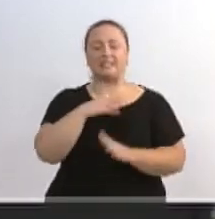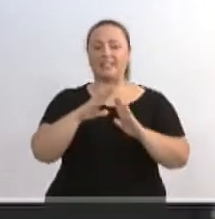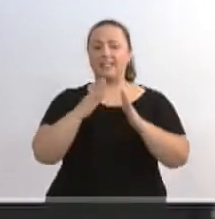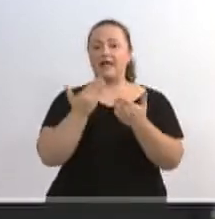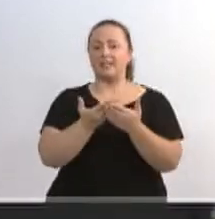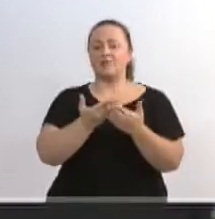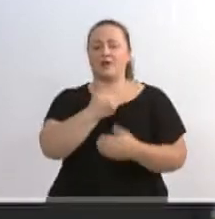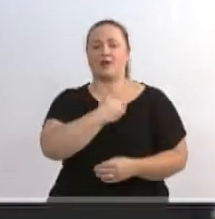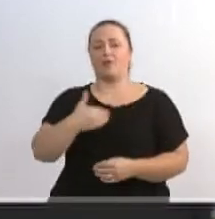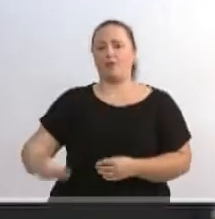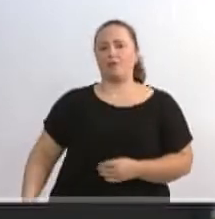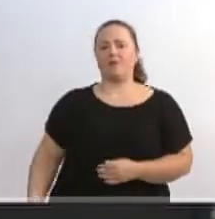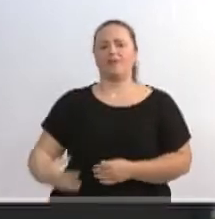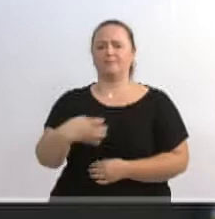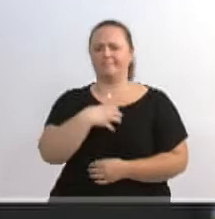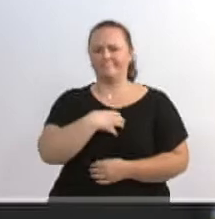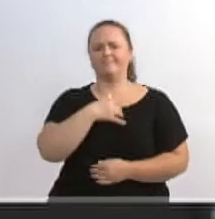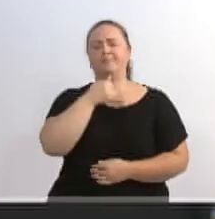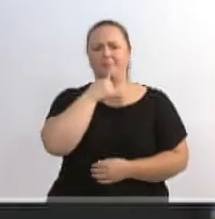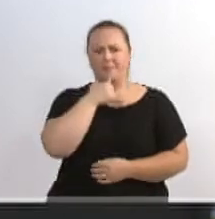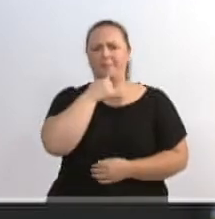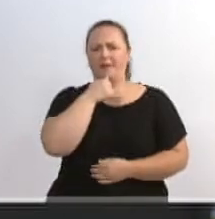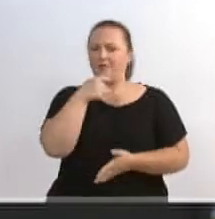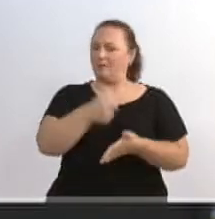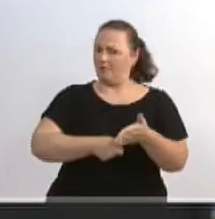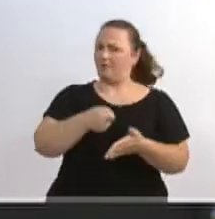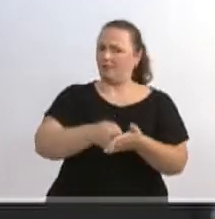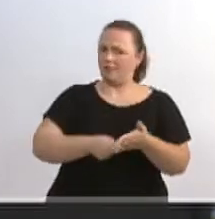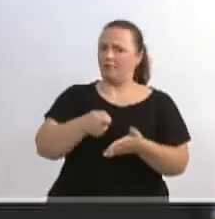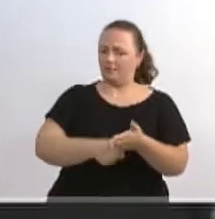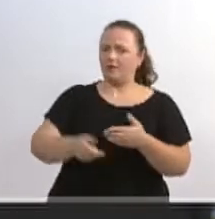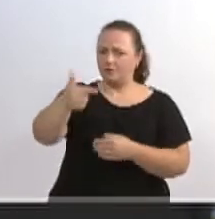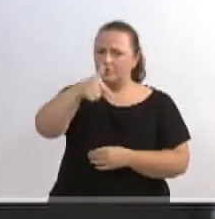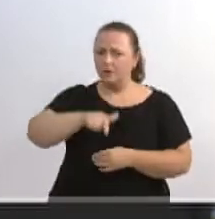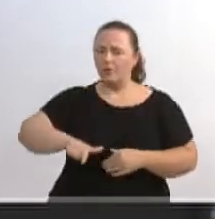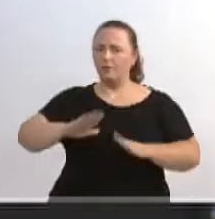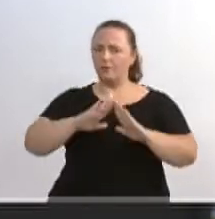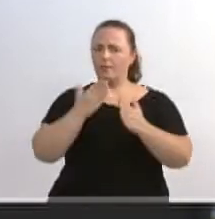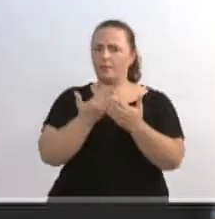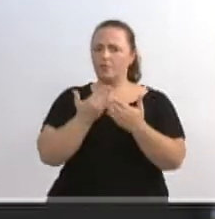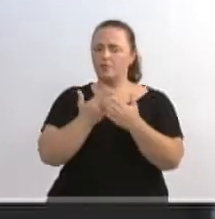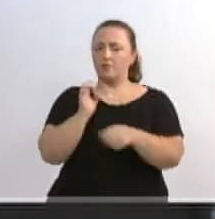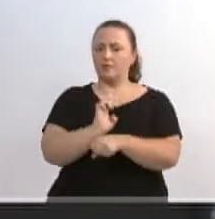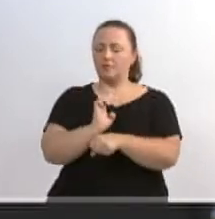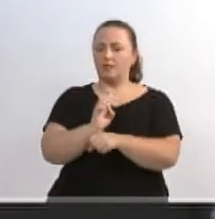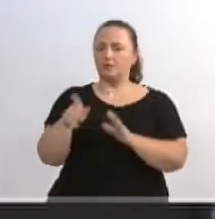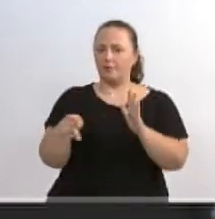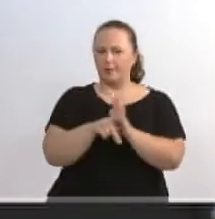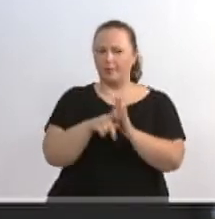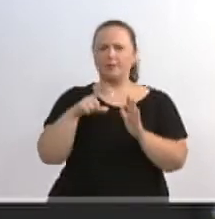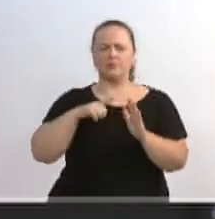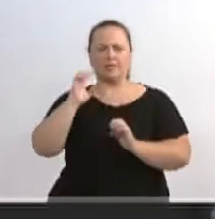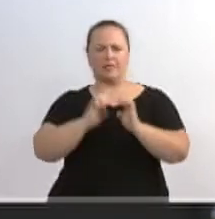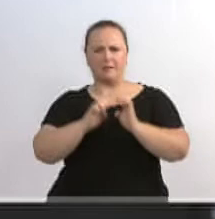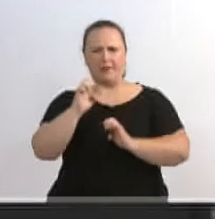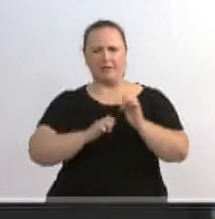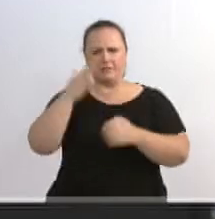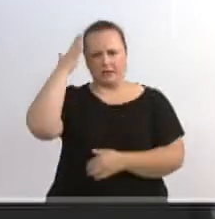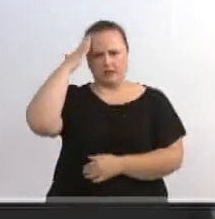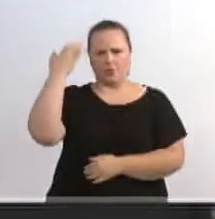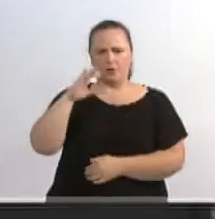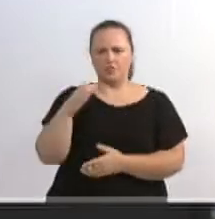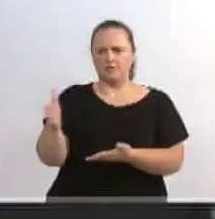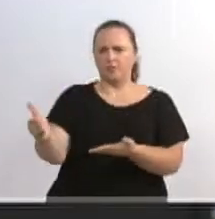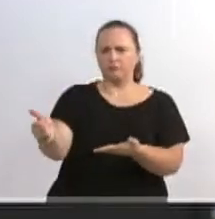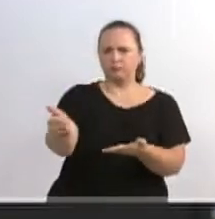Tenho até que aproveitar esse gancho seu também e cobrar isso nas escolas estaduais, porque tinha, sim, era uma empresa de Curitiba, se eu não me engano, que fazia o recolhimento e o